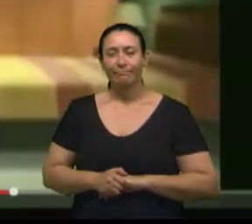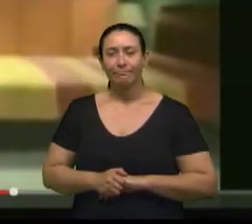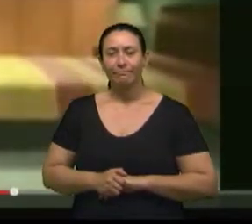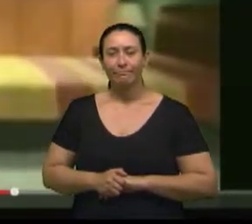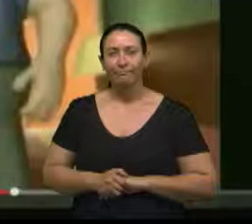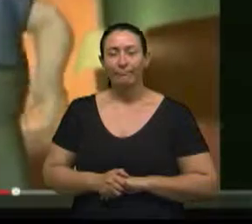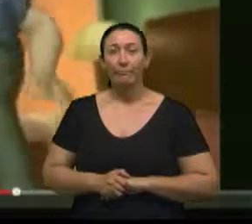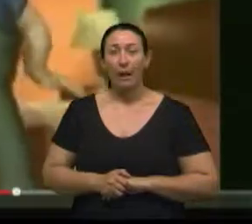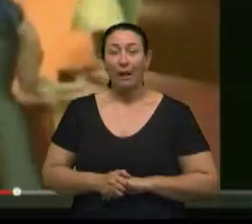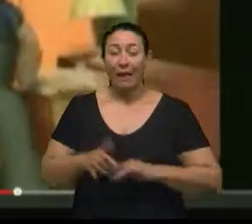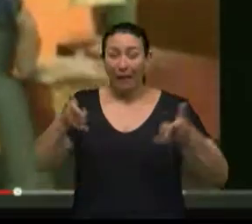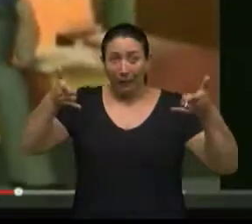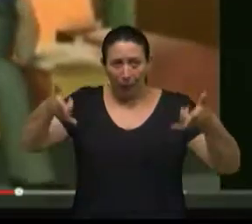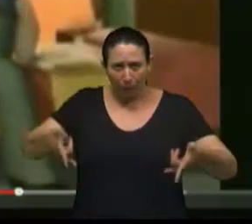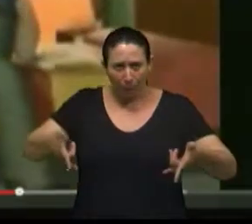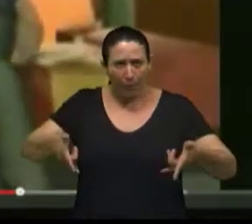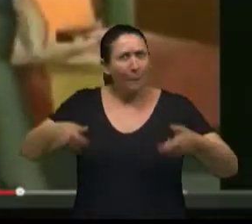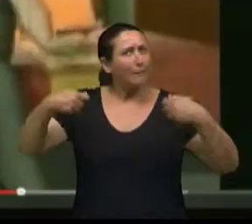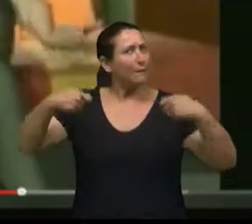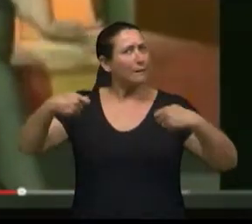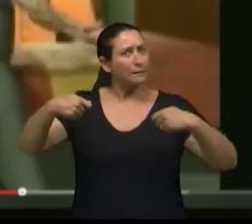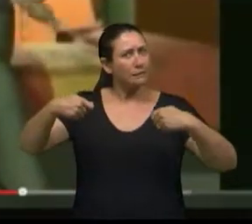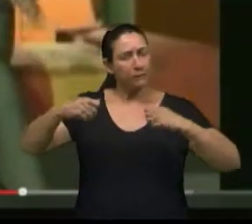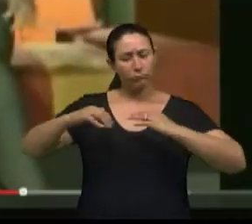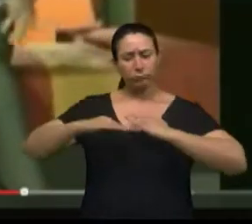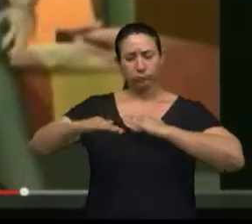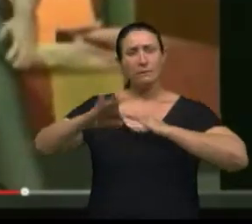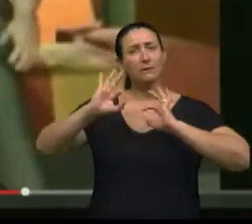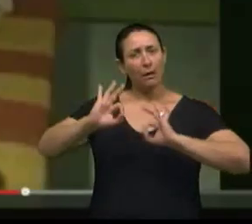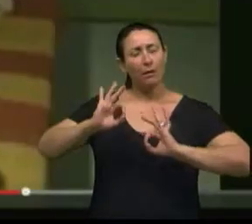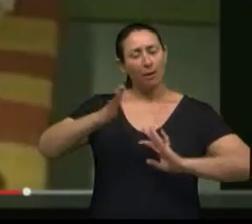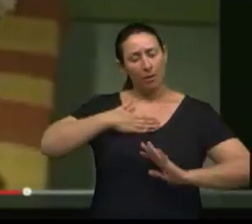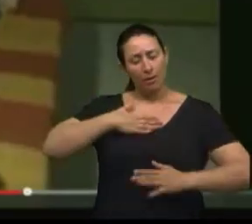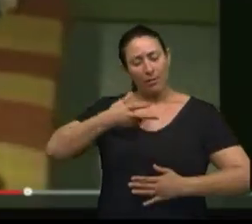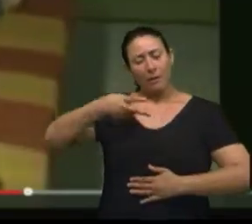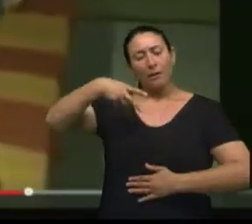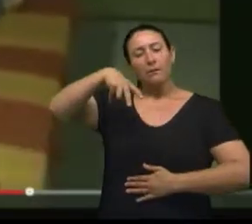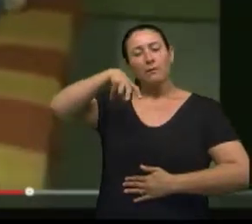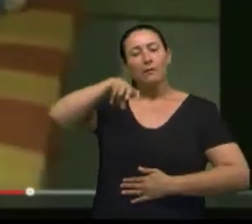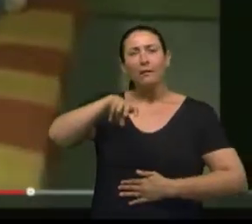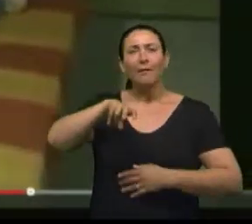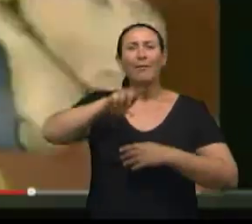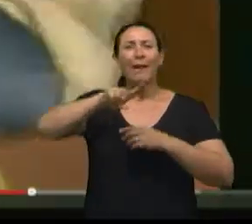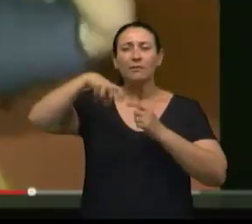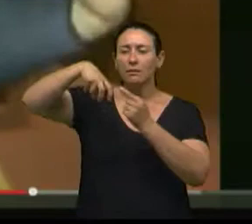A cama deve sempre estar na altura correta para não forçar os joelhos.